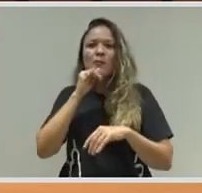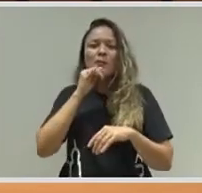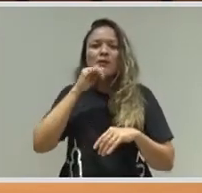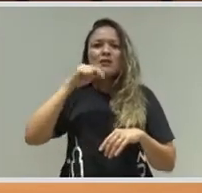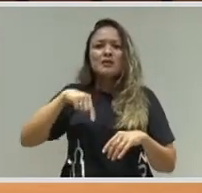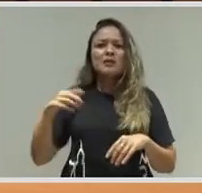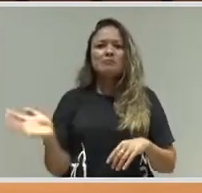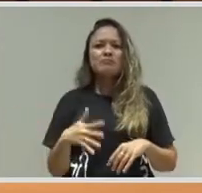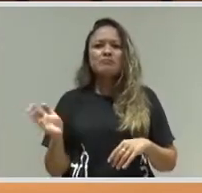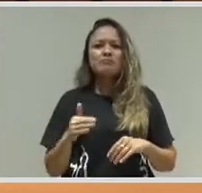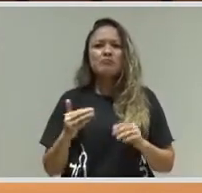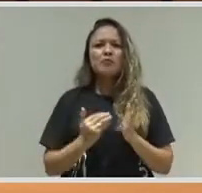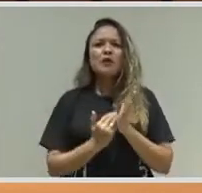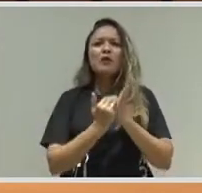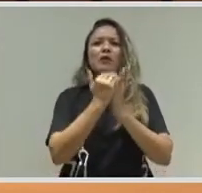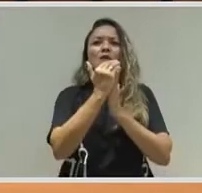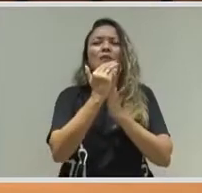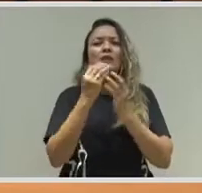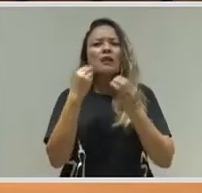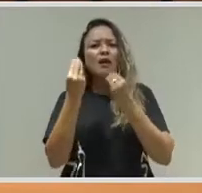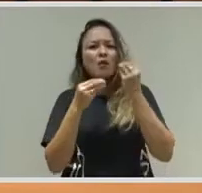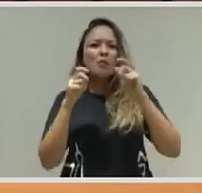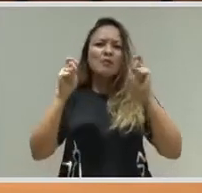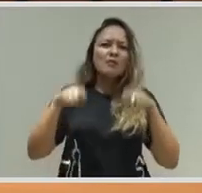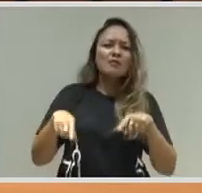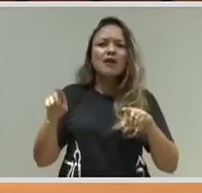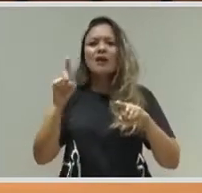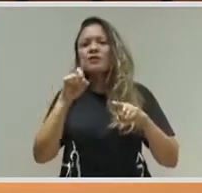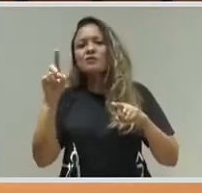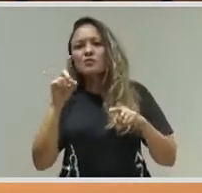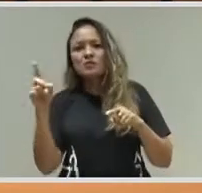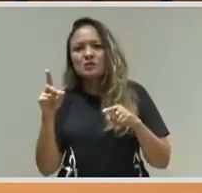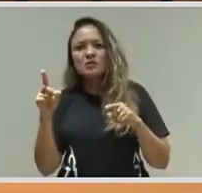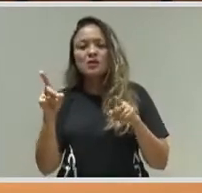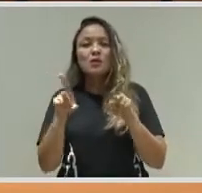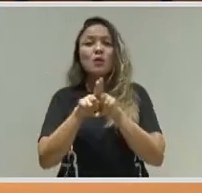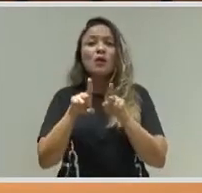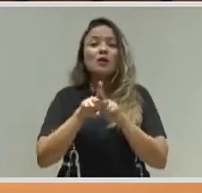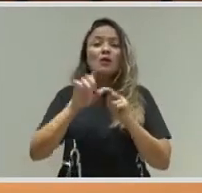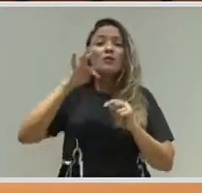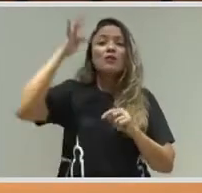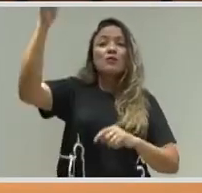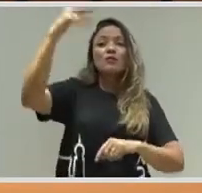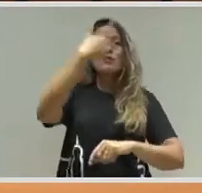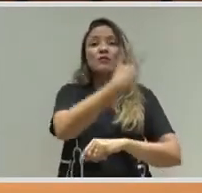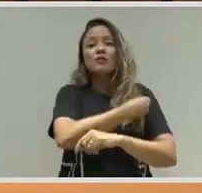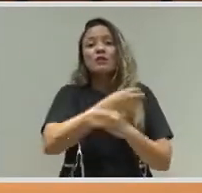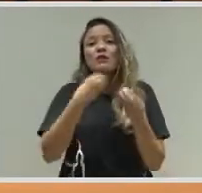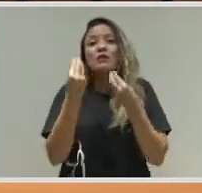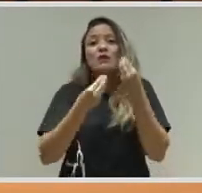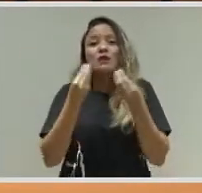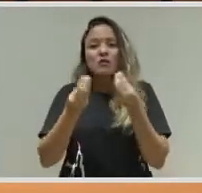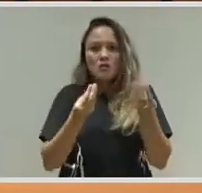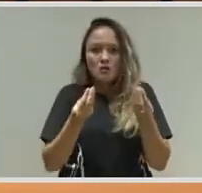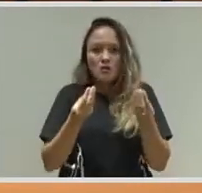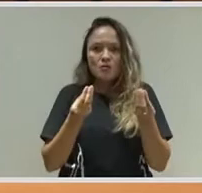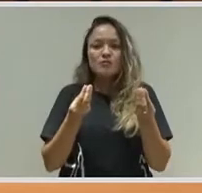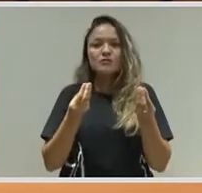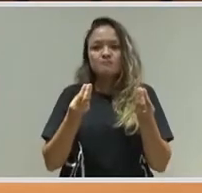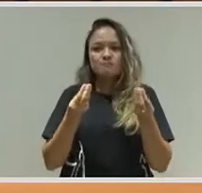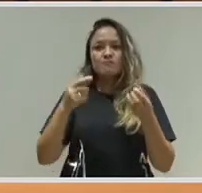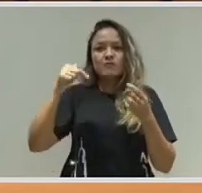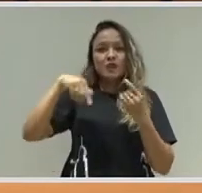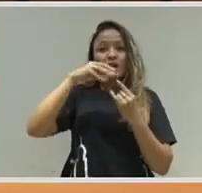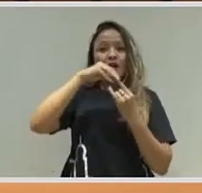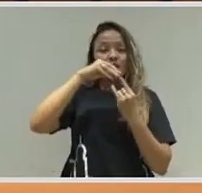possível? Como é possível pensar no futuro das vacinas? A Fiocruz está em